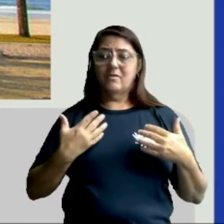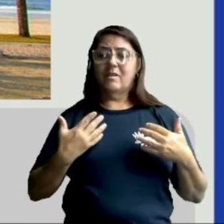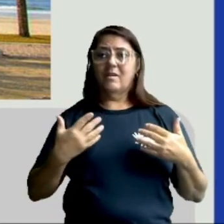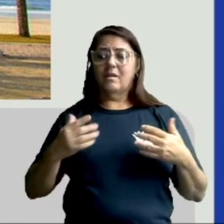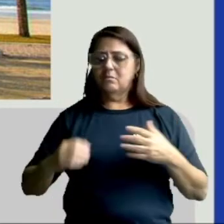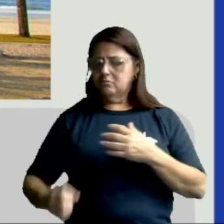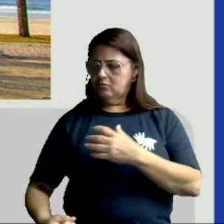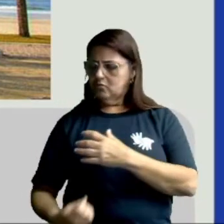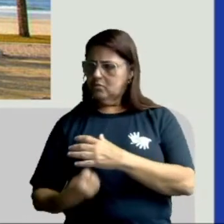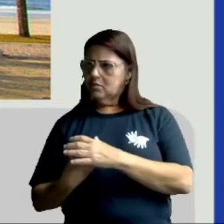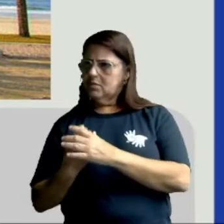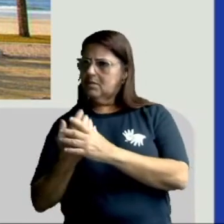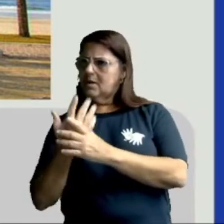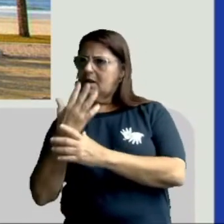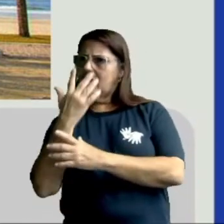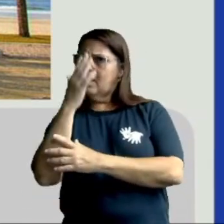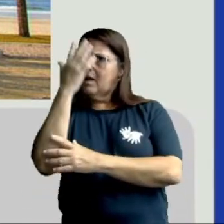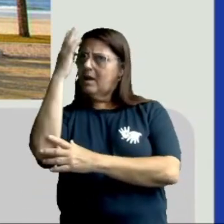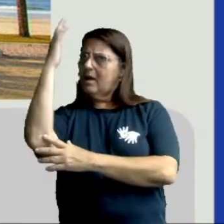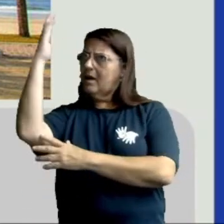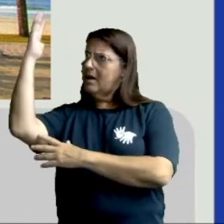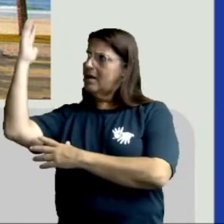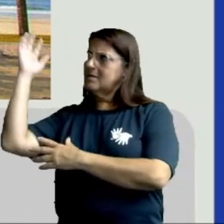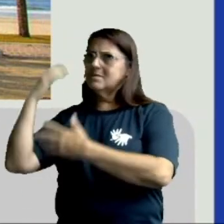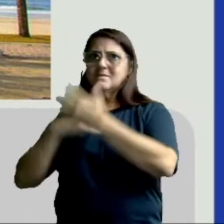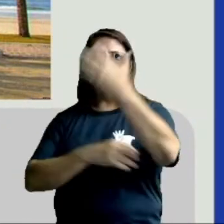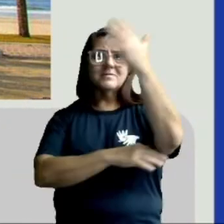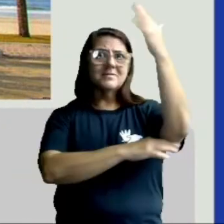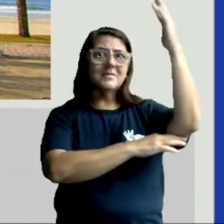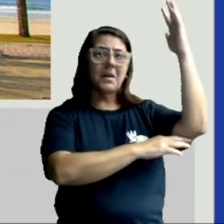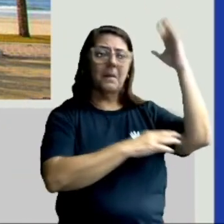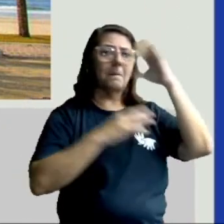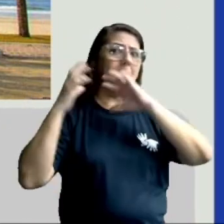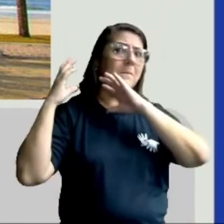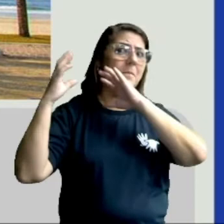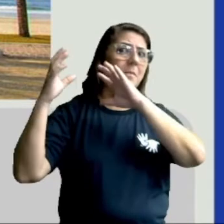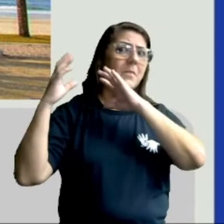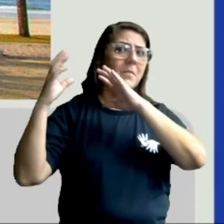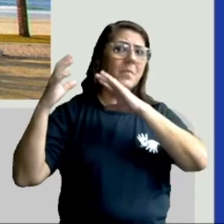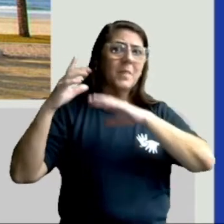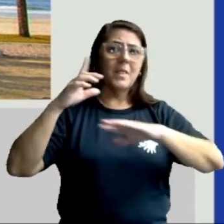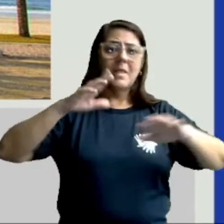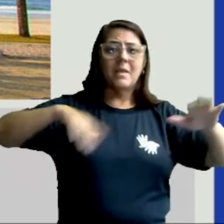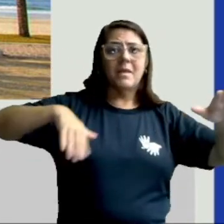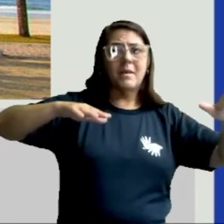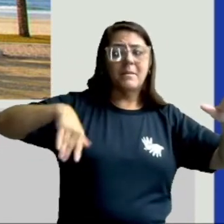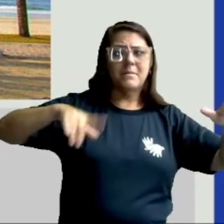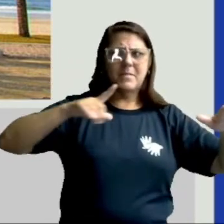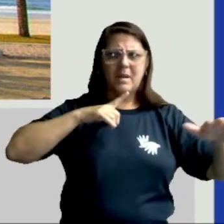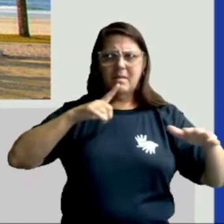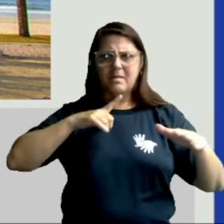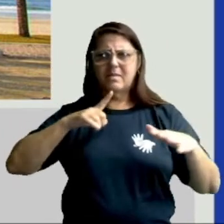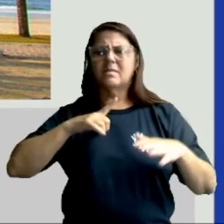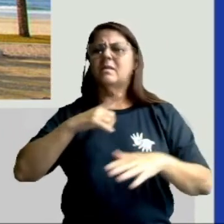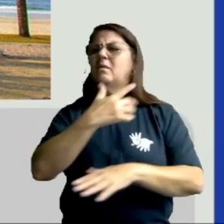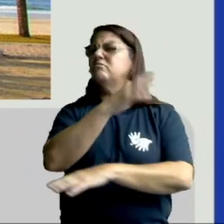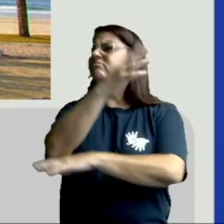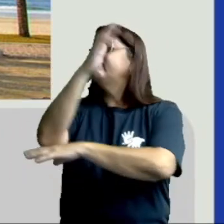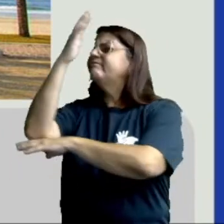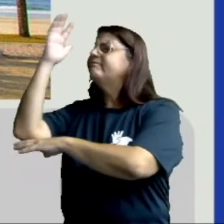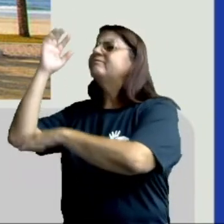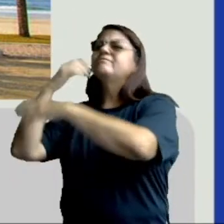crescem bem pertinho da praia, no litoral. Quem for na praia pode observar que existem